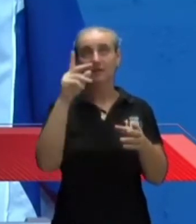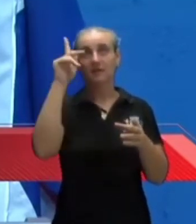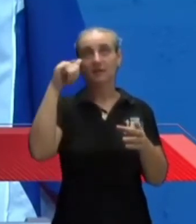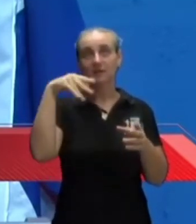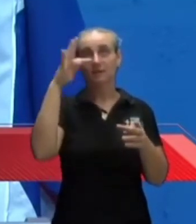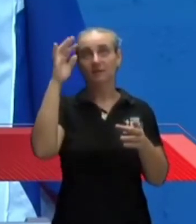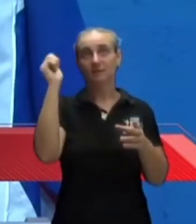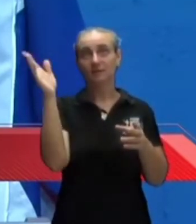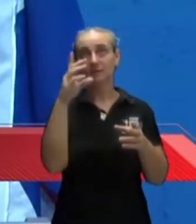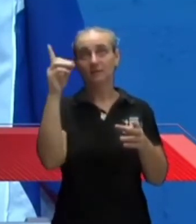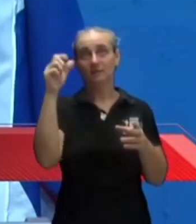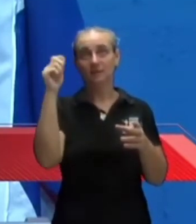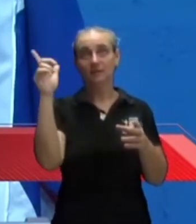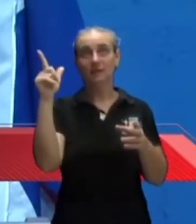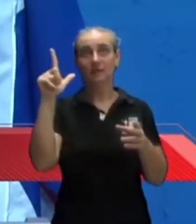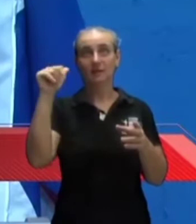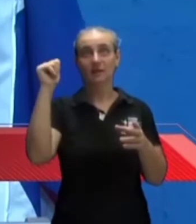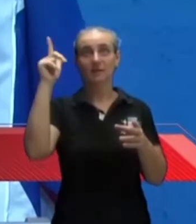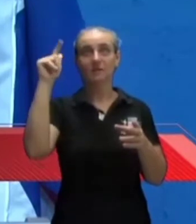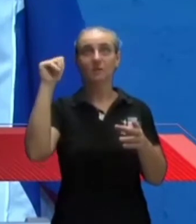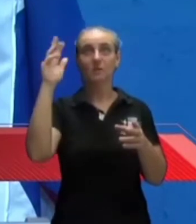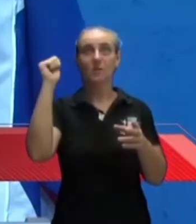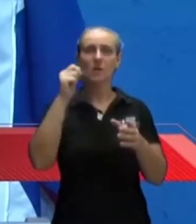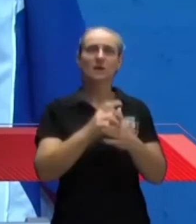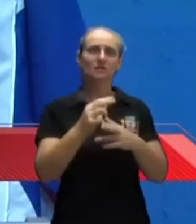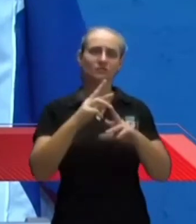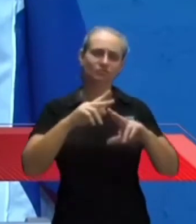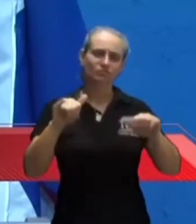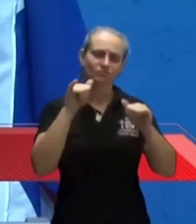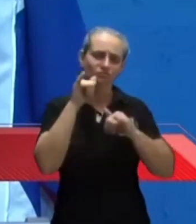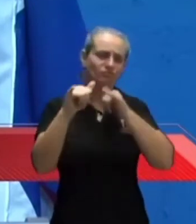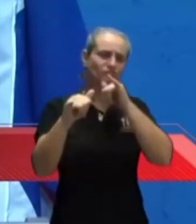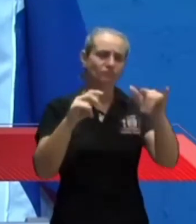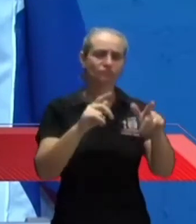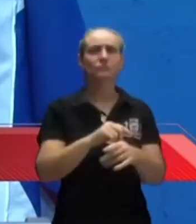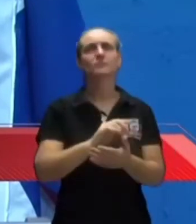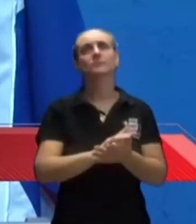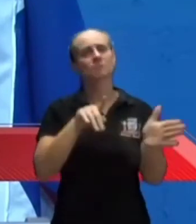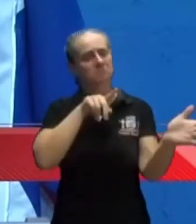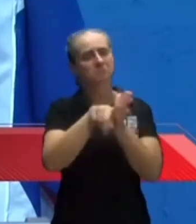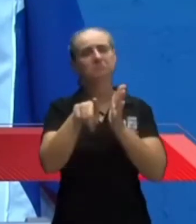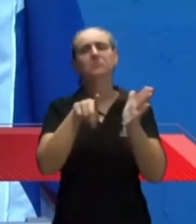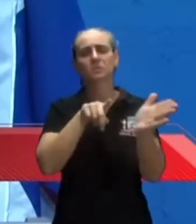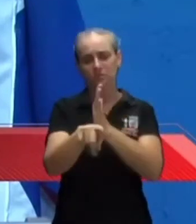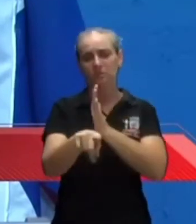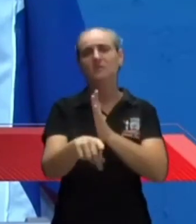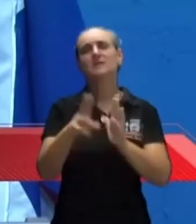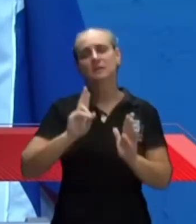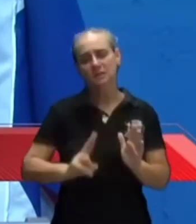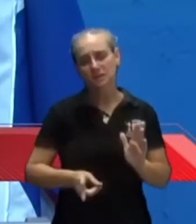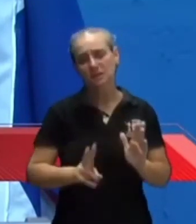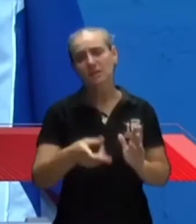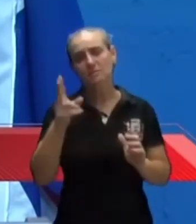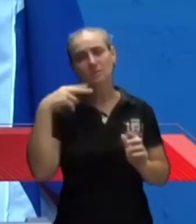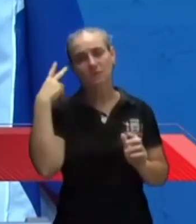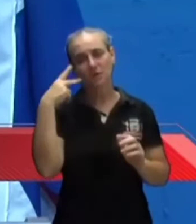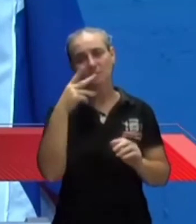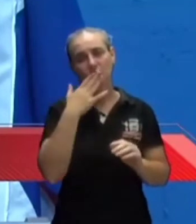questionada muitas vezes nessa casa, por várias pessoas, vários vereadores aqui sempre pedindo. Essa rua